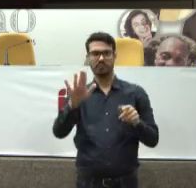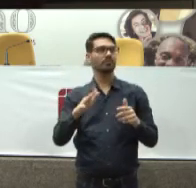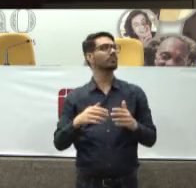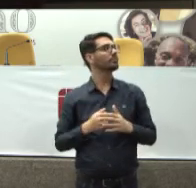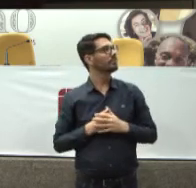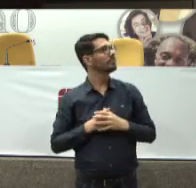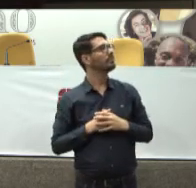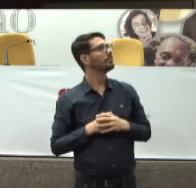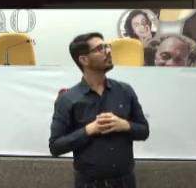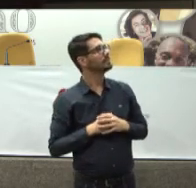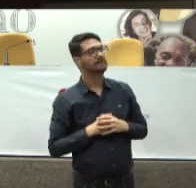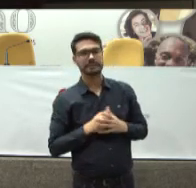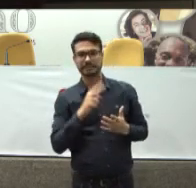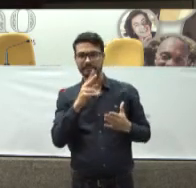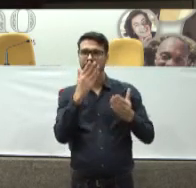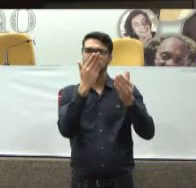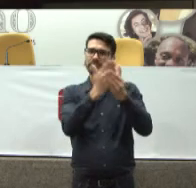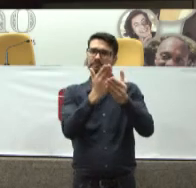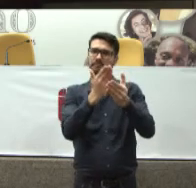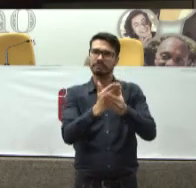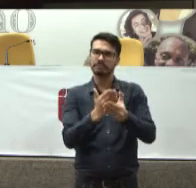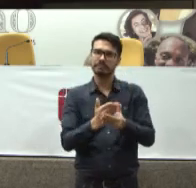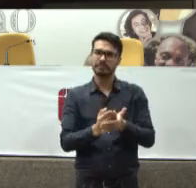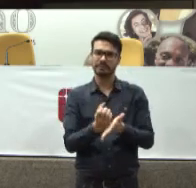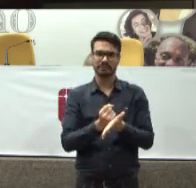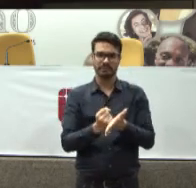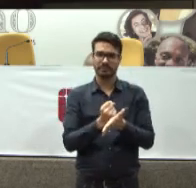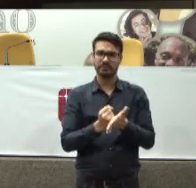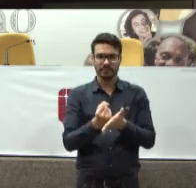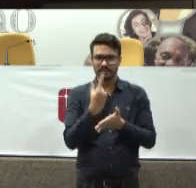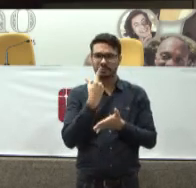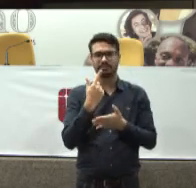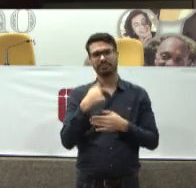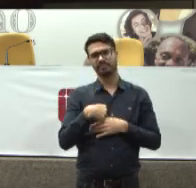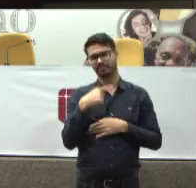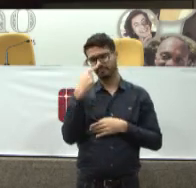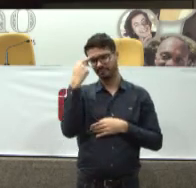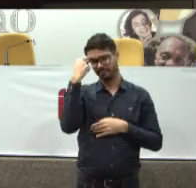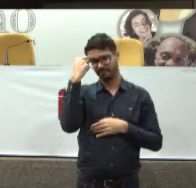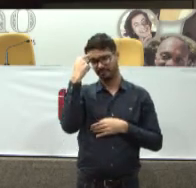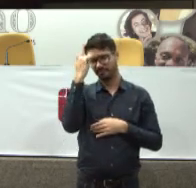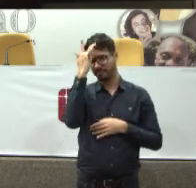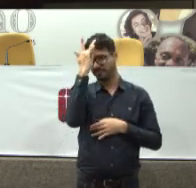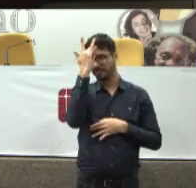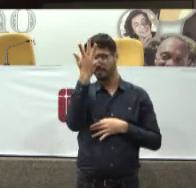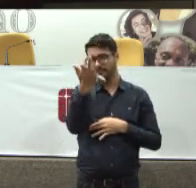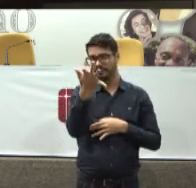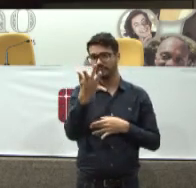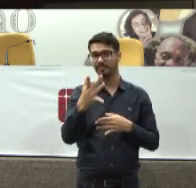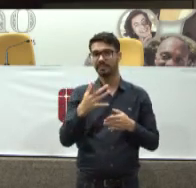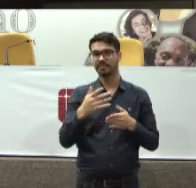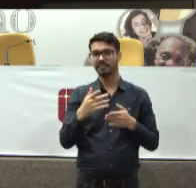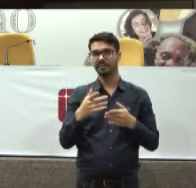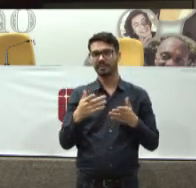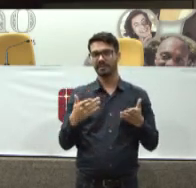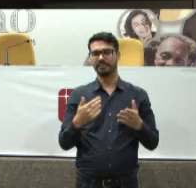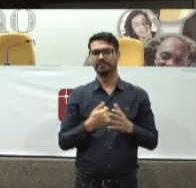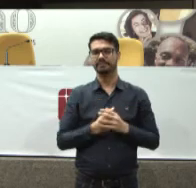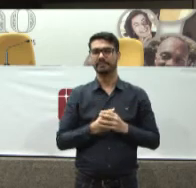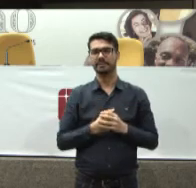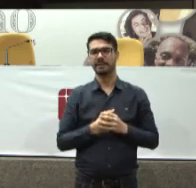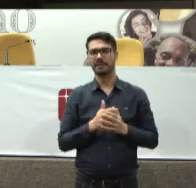E aí Se a gente olha Para a judicialização Da assistência farmacêutica É fácil acreditar Na narrativa De que a judicialização É novo vilão do SUS